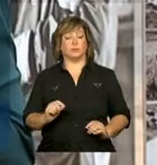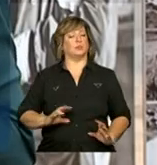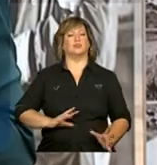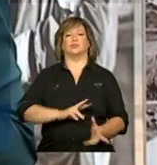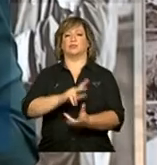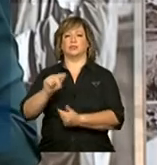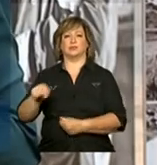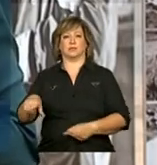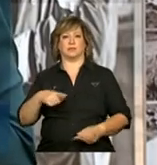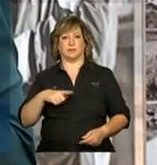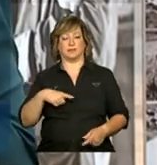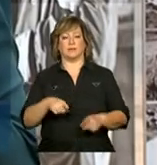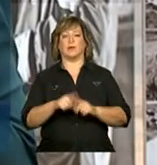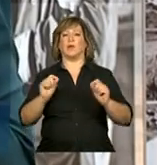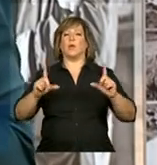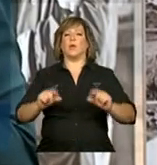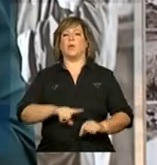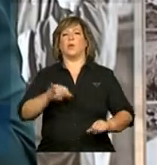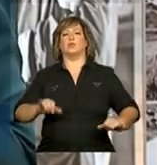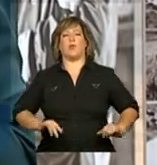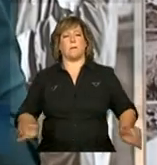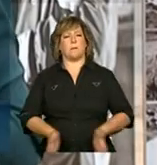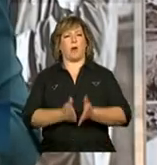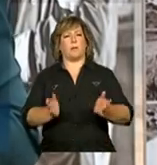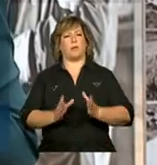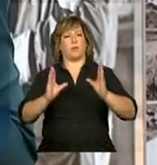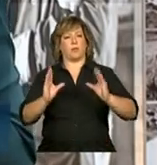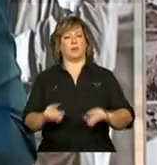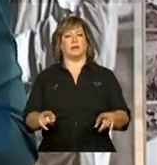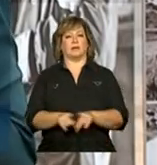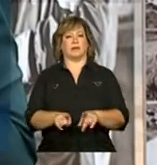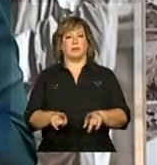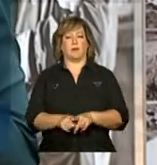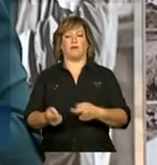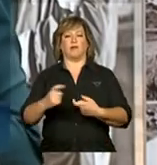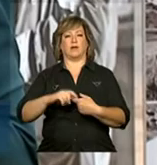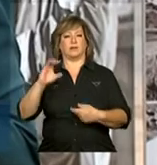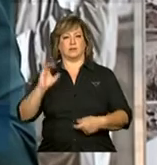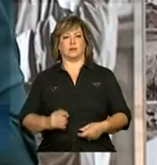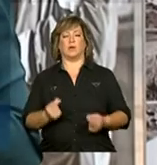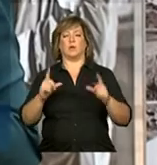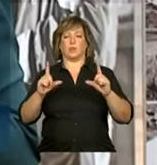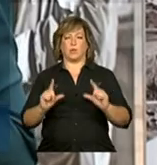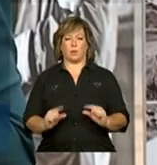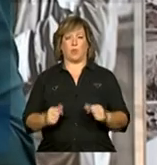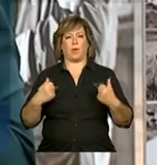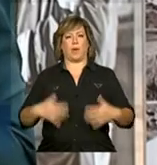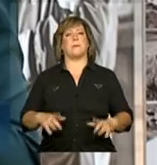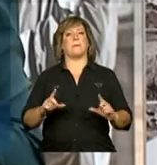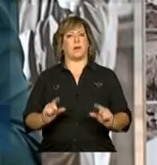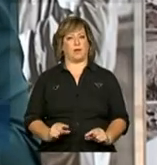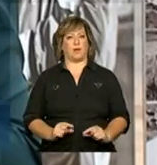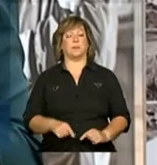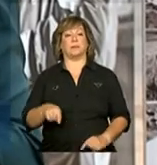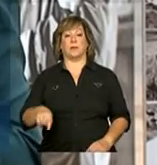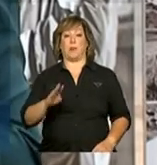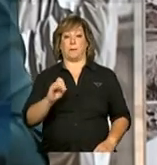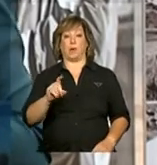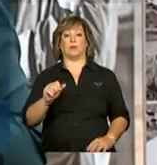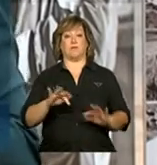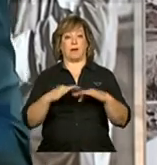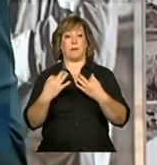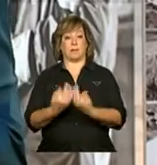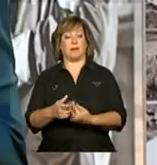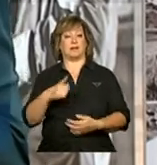exemplo, em termos de redução da pobreza e do retorno da cidadania com o menor custo. Dados demonstram que o Bolsa Família